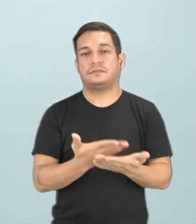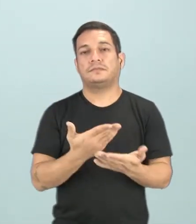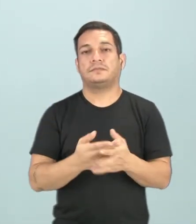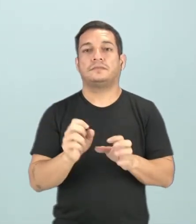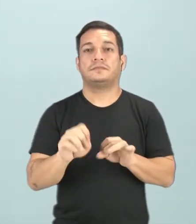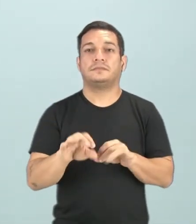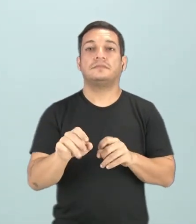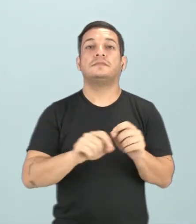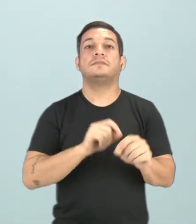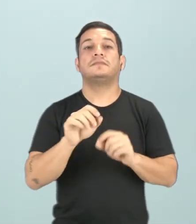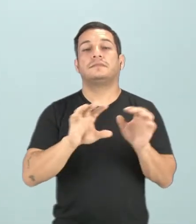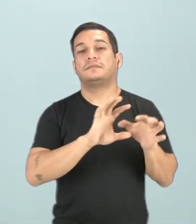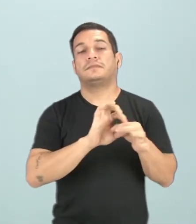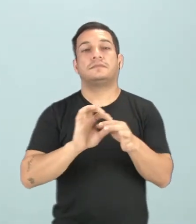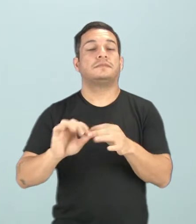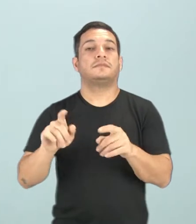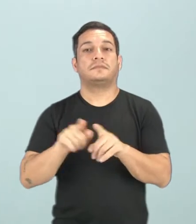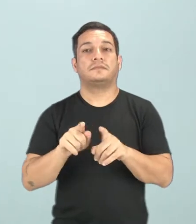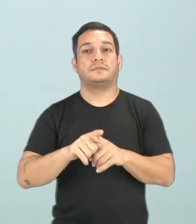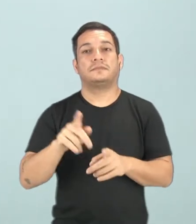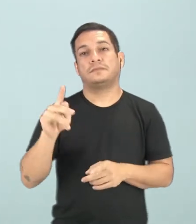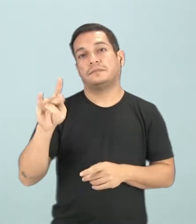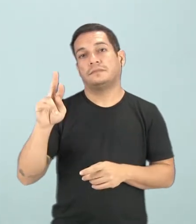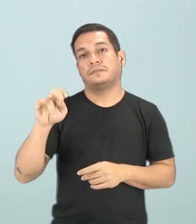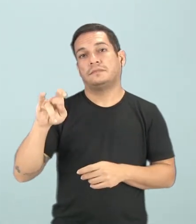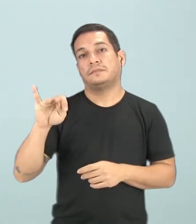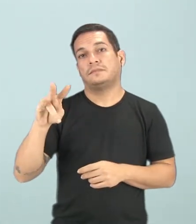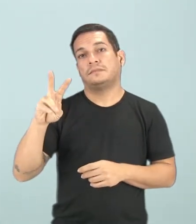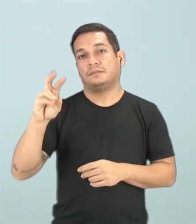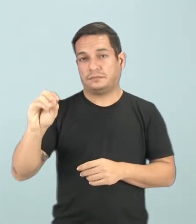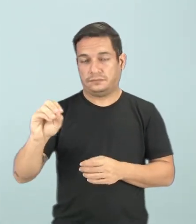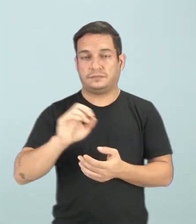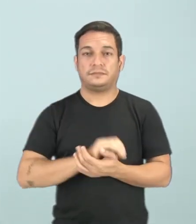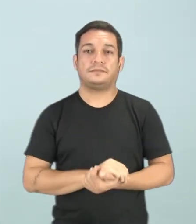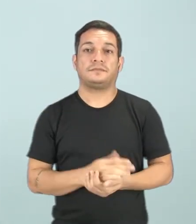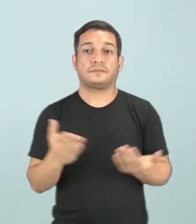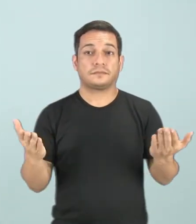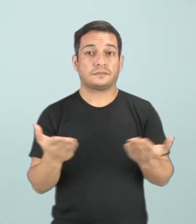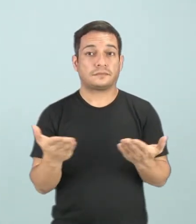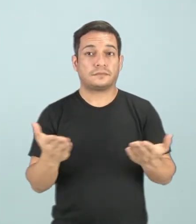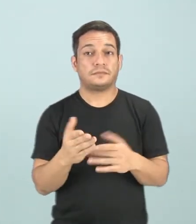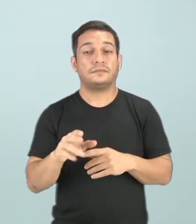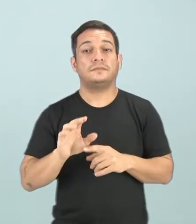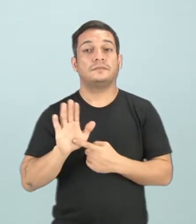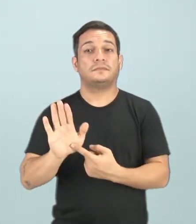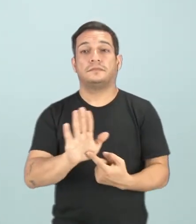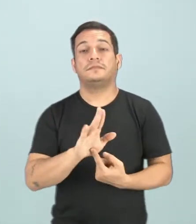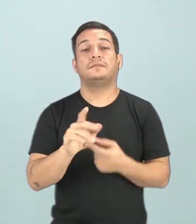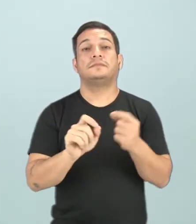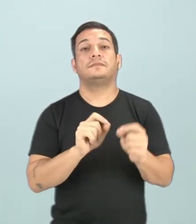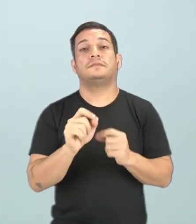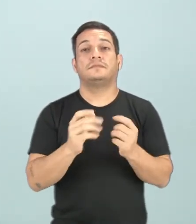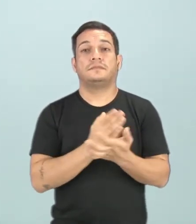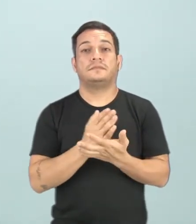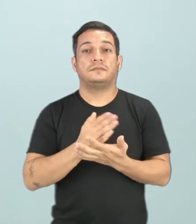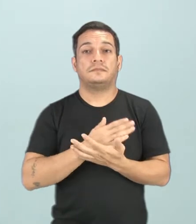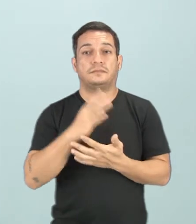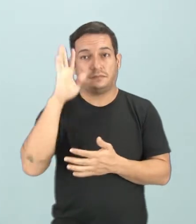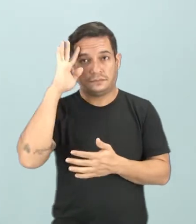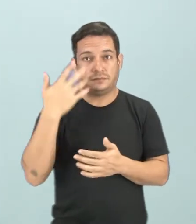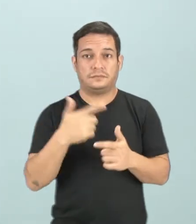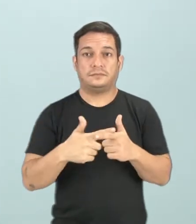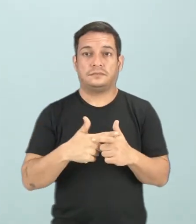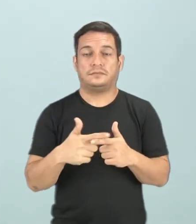os contextos primitivos da geometria. E hoje nós vamos trabalhar algumas soluções de